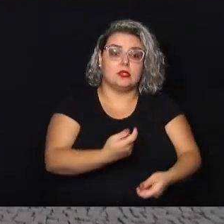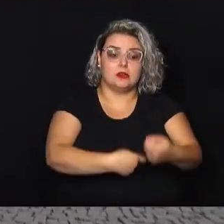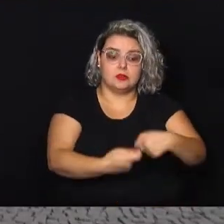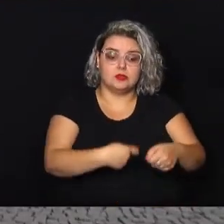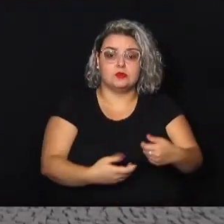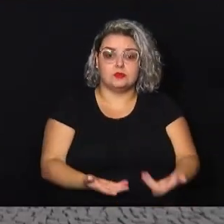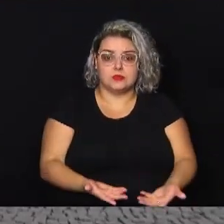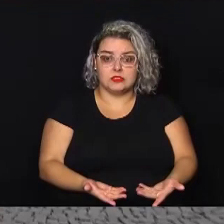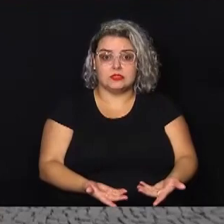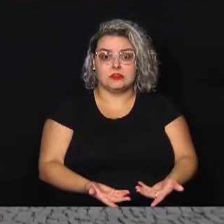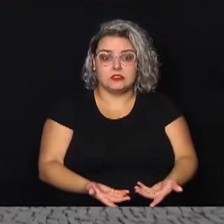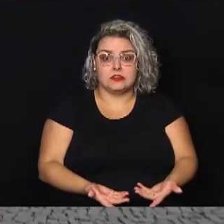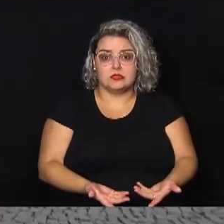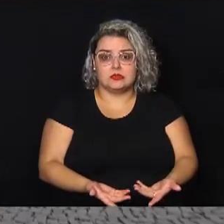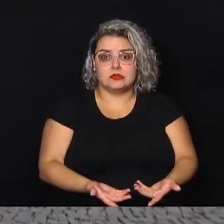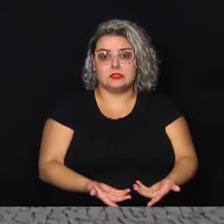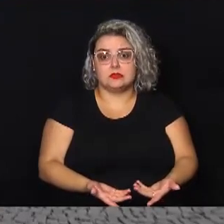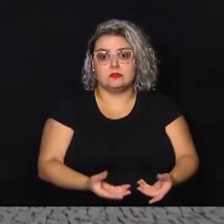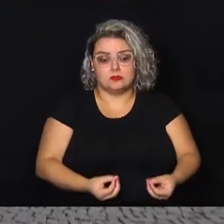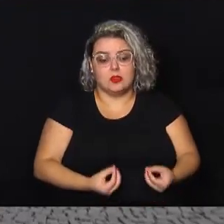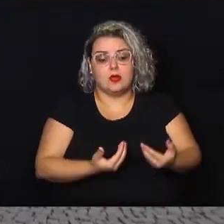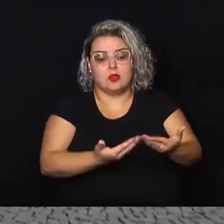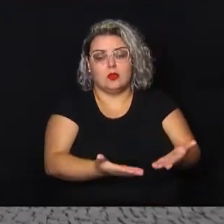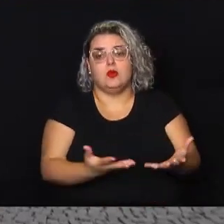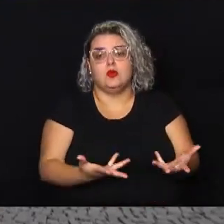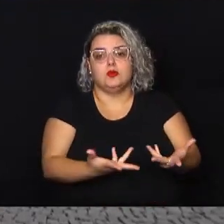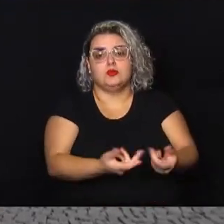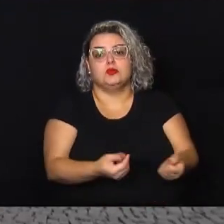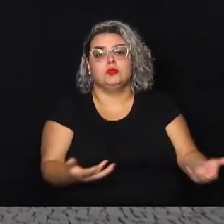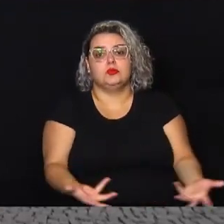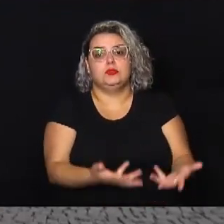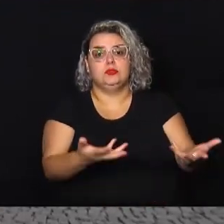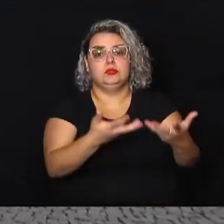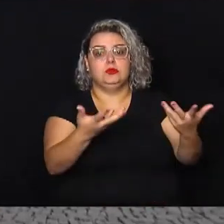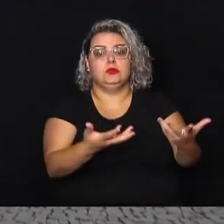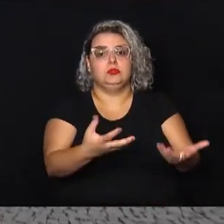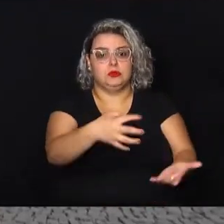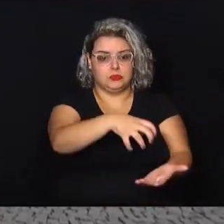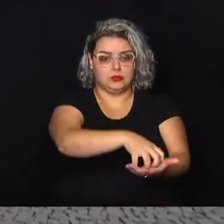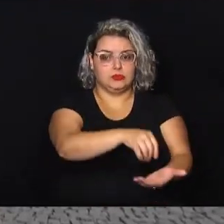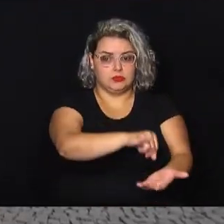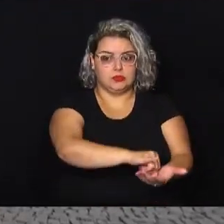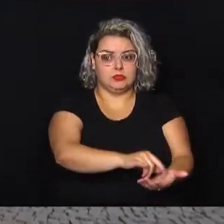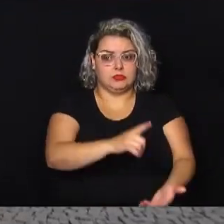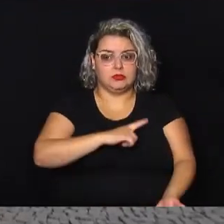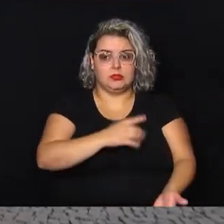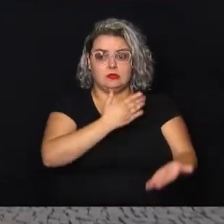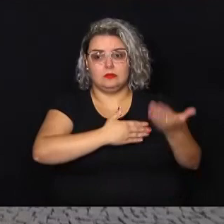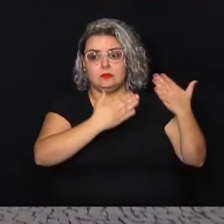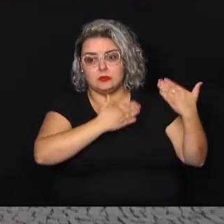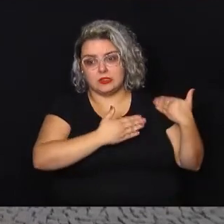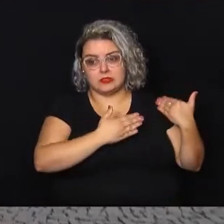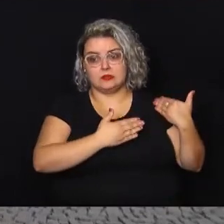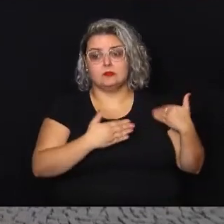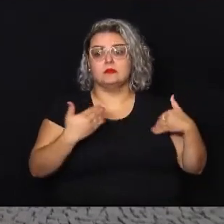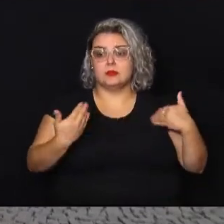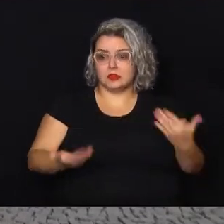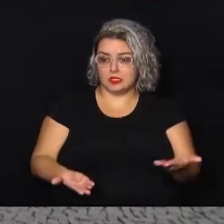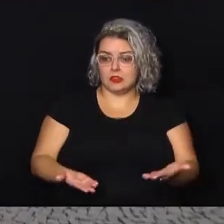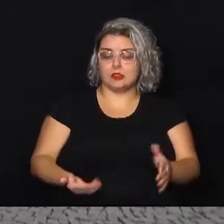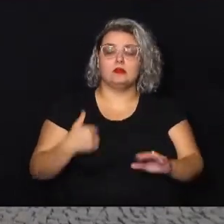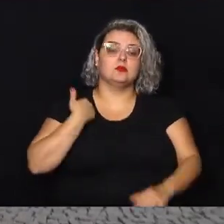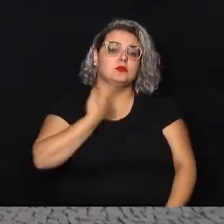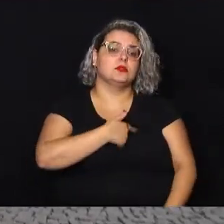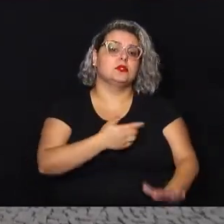trazer de volta toda aquela pujança que o centro teve outrora. Nesse sentido, a gente propôs a